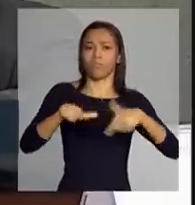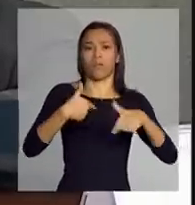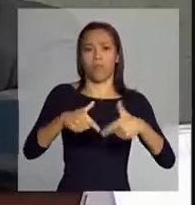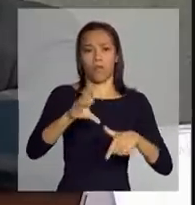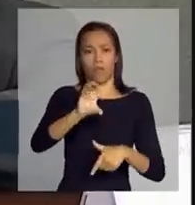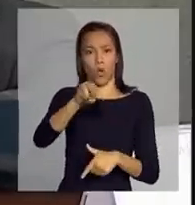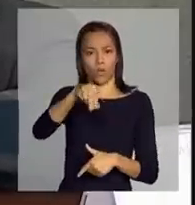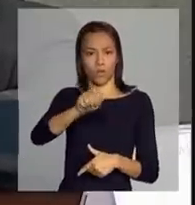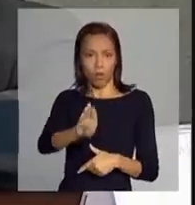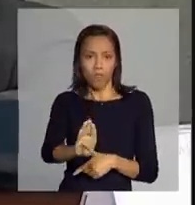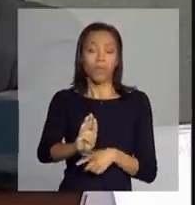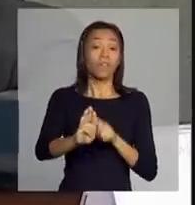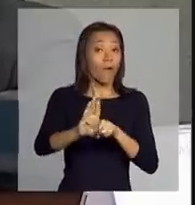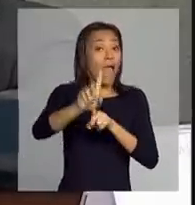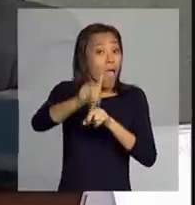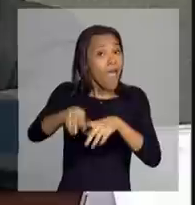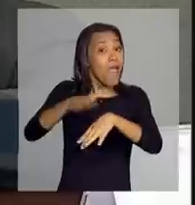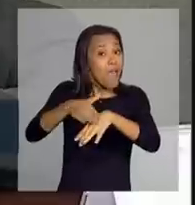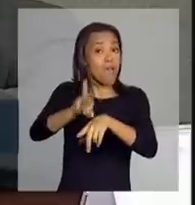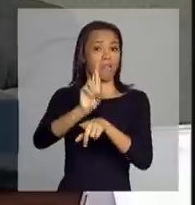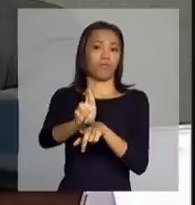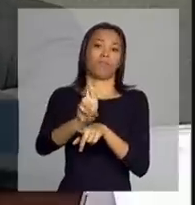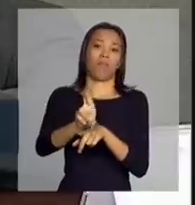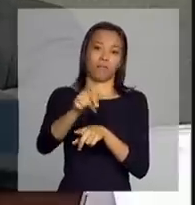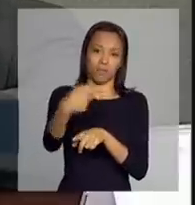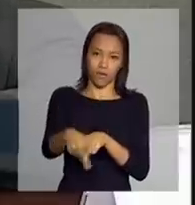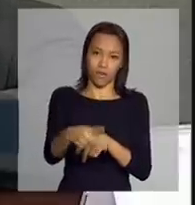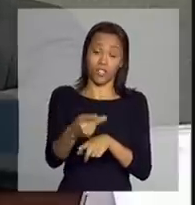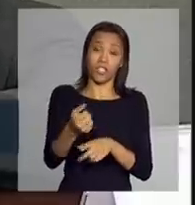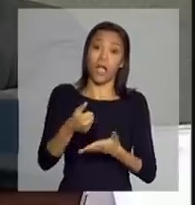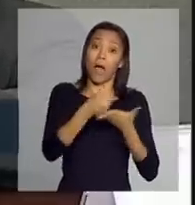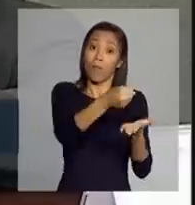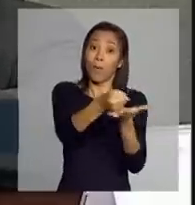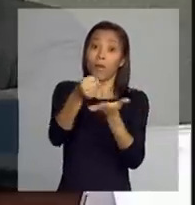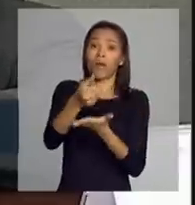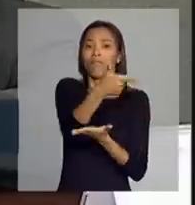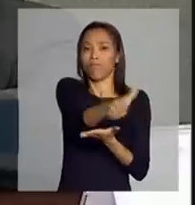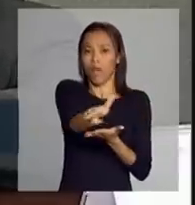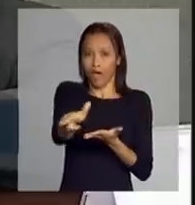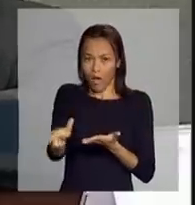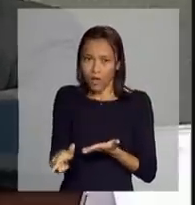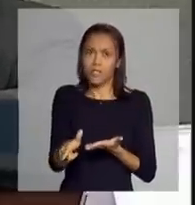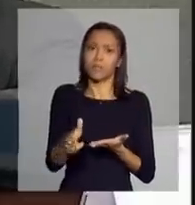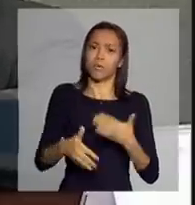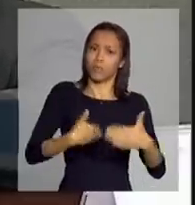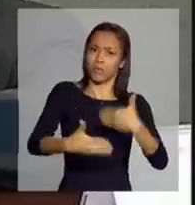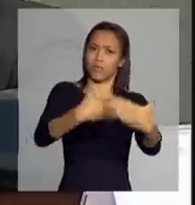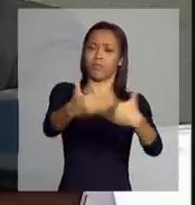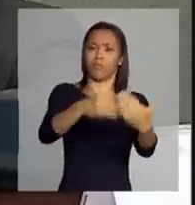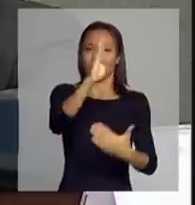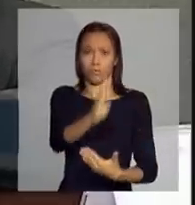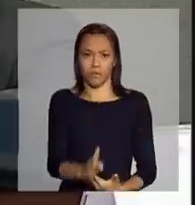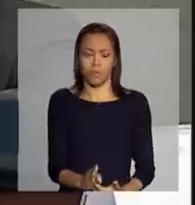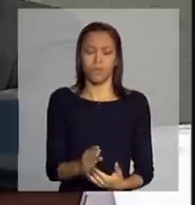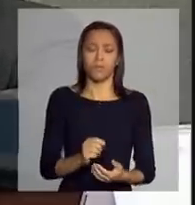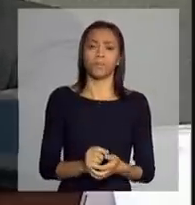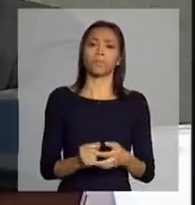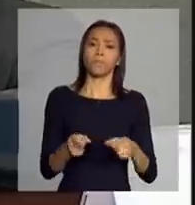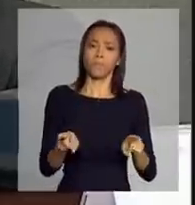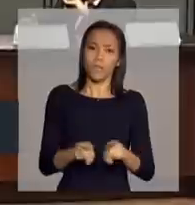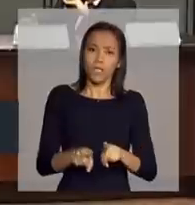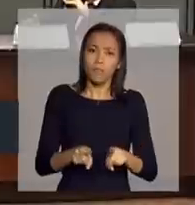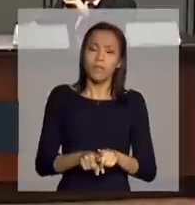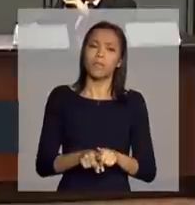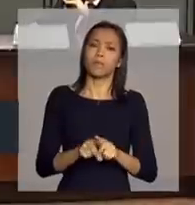que este realmente é o papel da Conab, de contribuir cada vez mais para o progresso do Brasil, para realmente